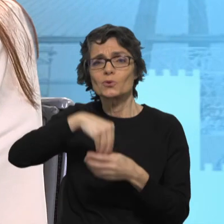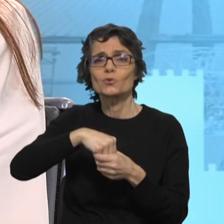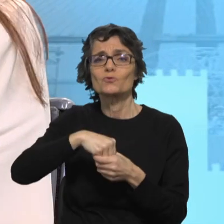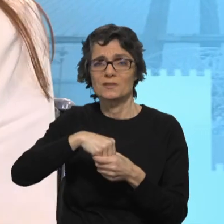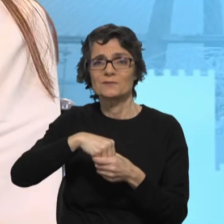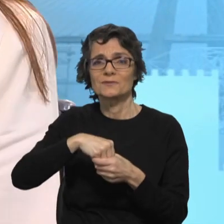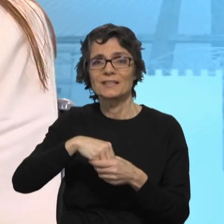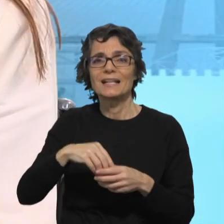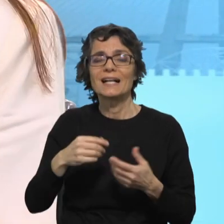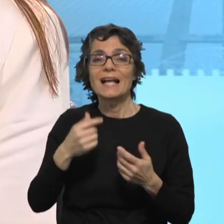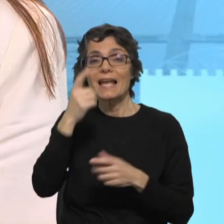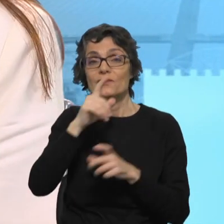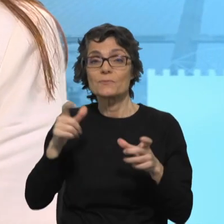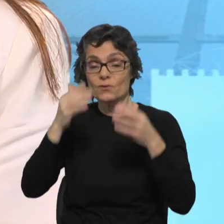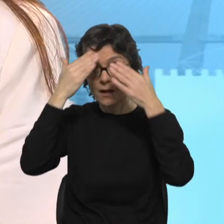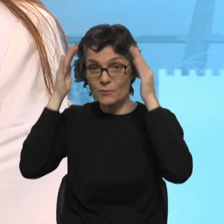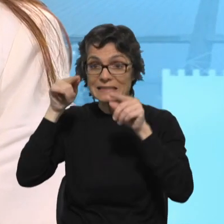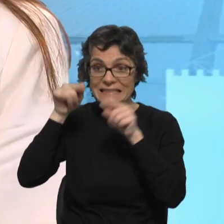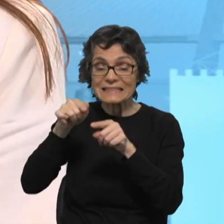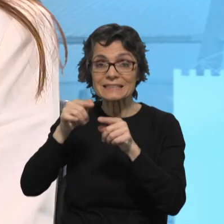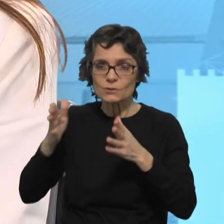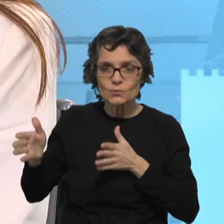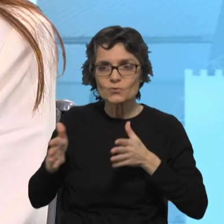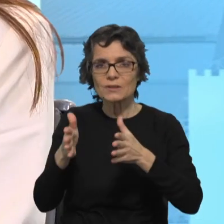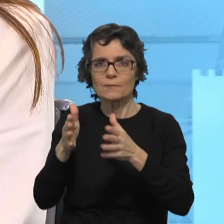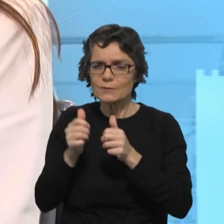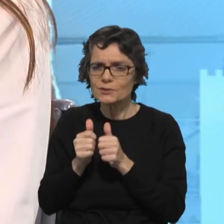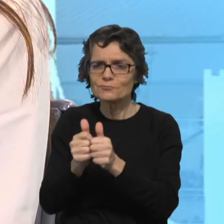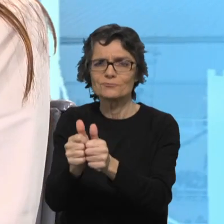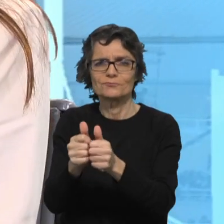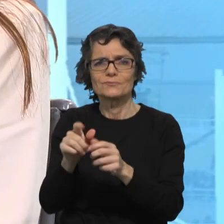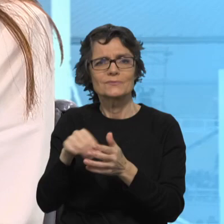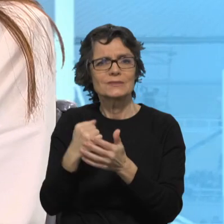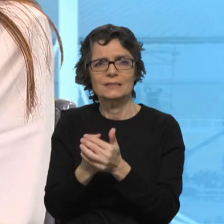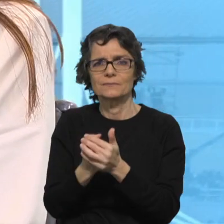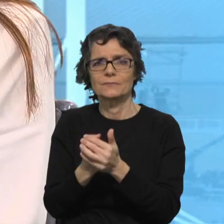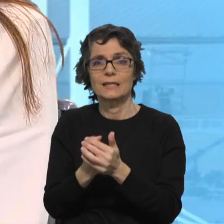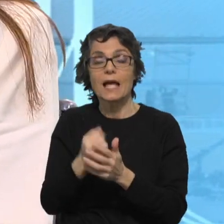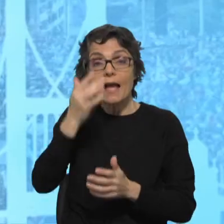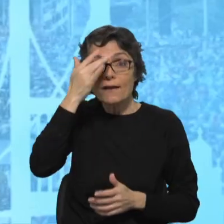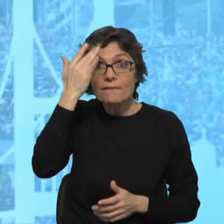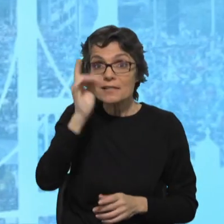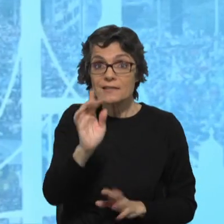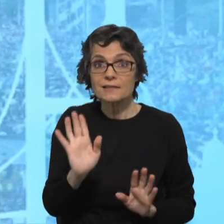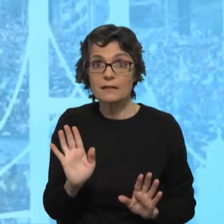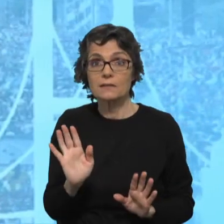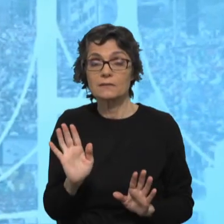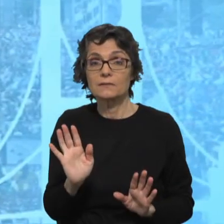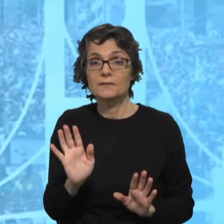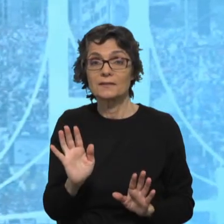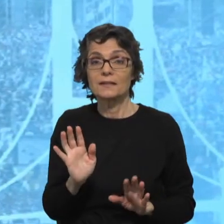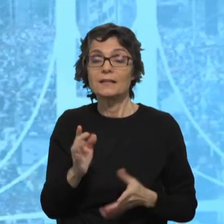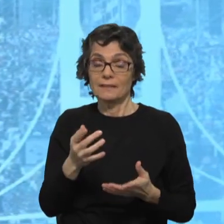conjunto. E a democracia e este exercício de caminhar em conjunto não é fácil, acho que nunca vai ser fácil e acho que isso é próprio dela.